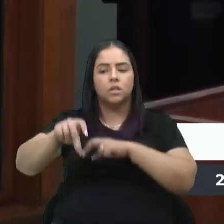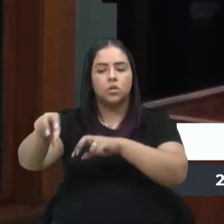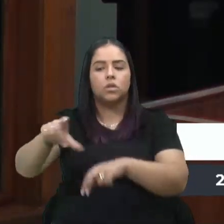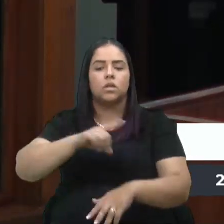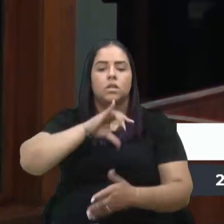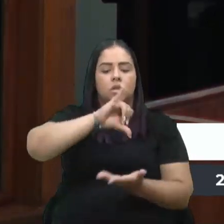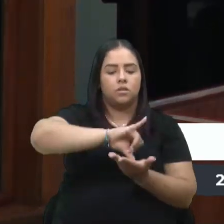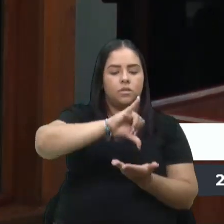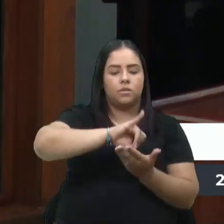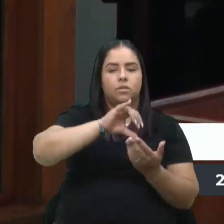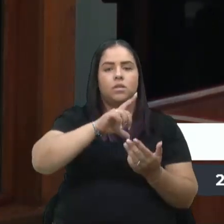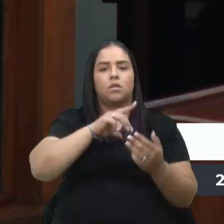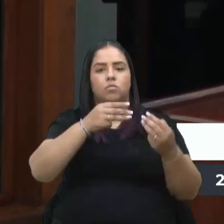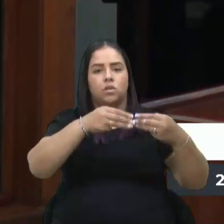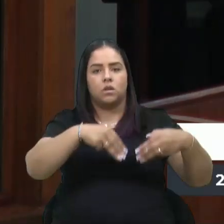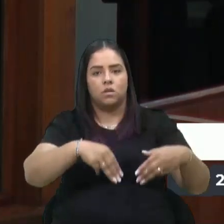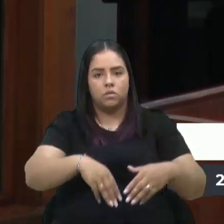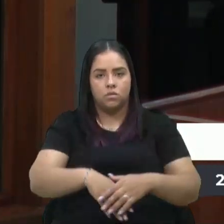tem museus.